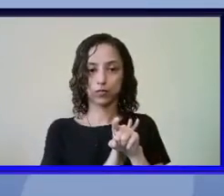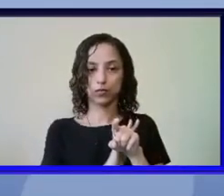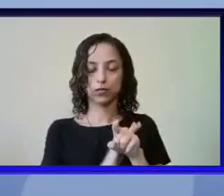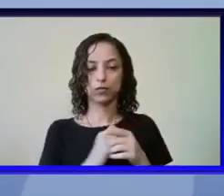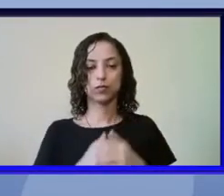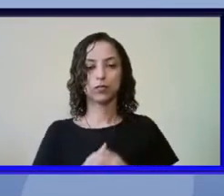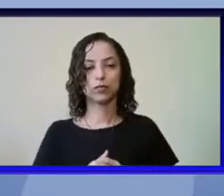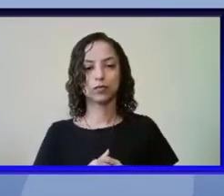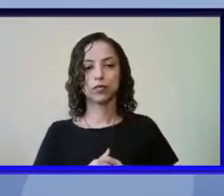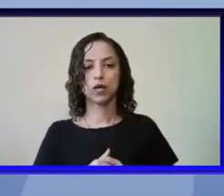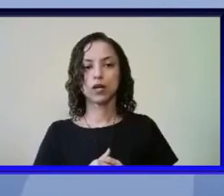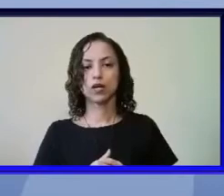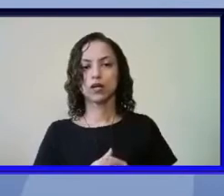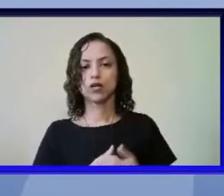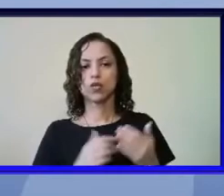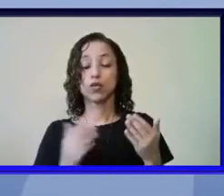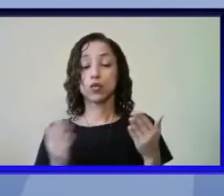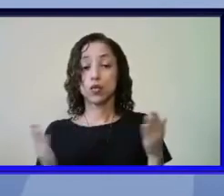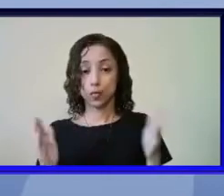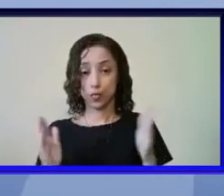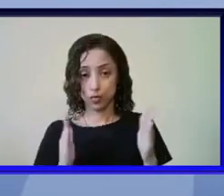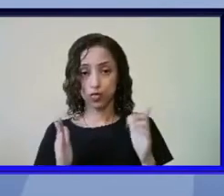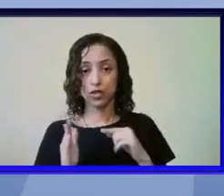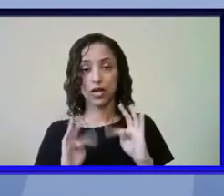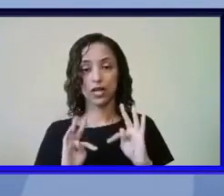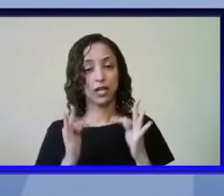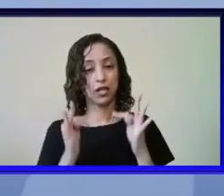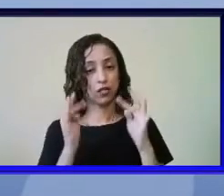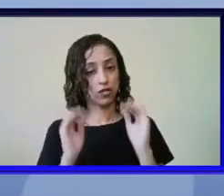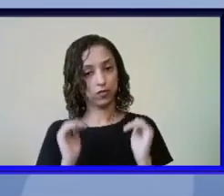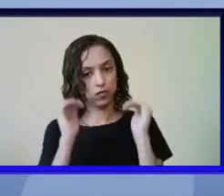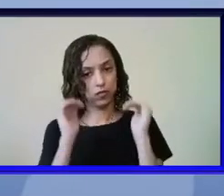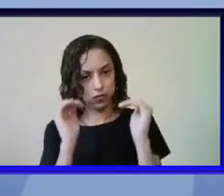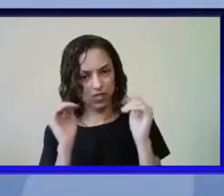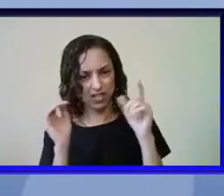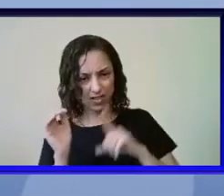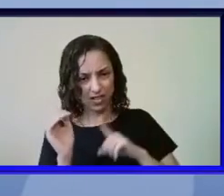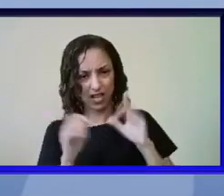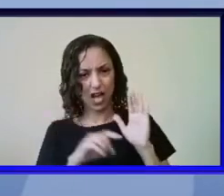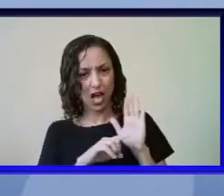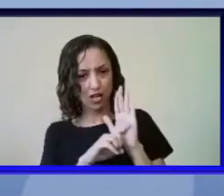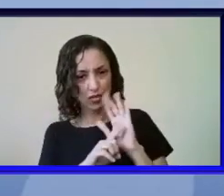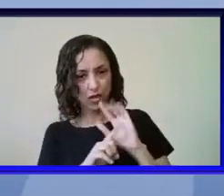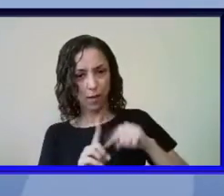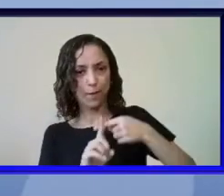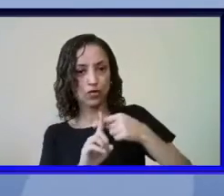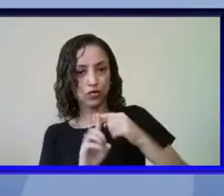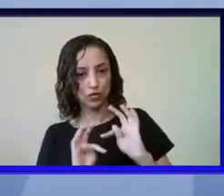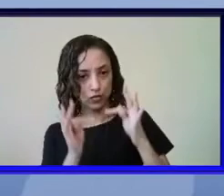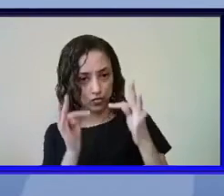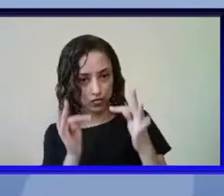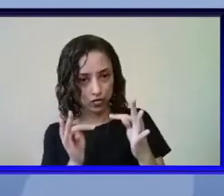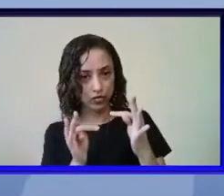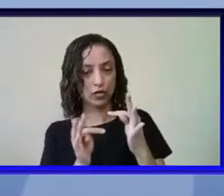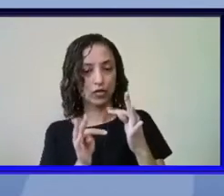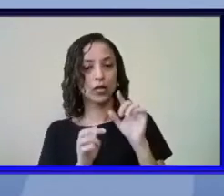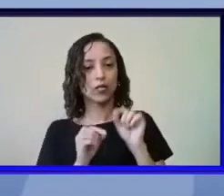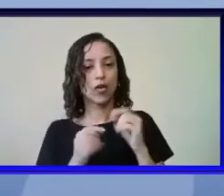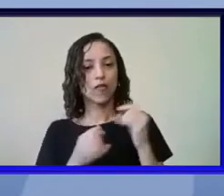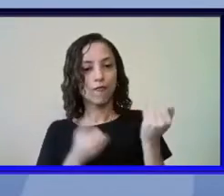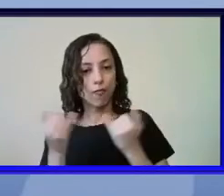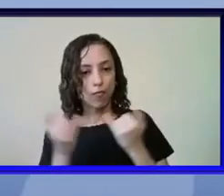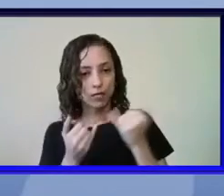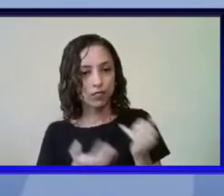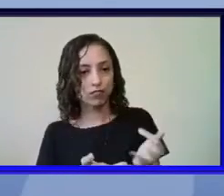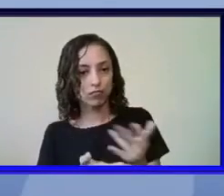onde a tecnologia está reinando a tecnologia tem ajudado a repatriação tem permitido a informação de dados